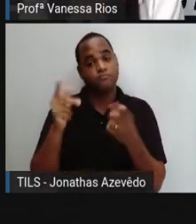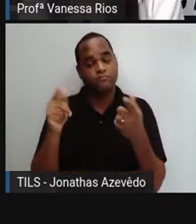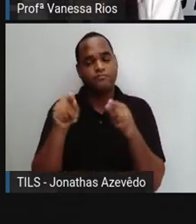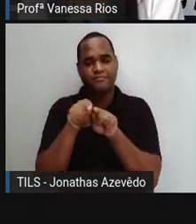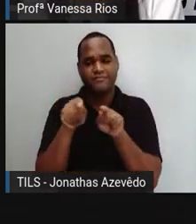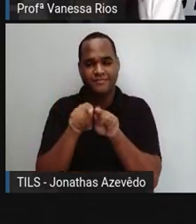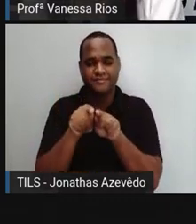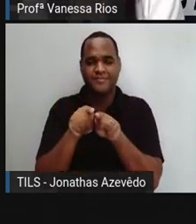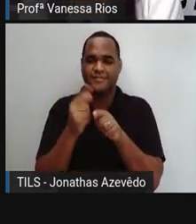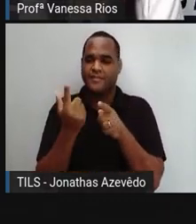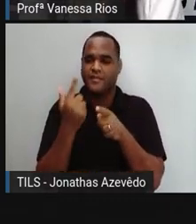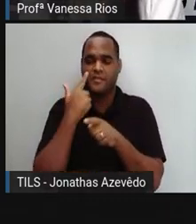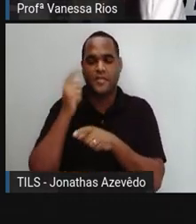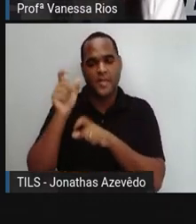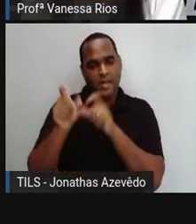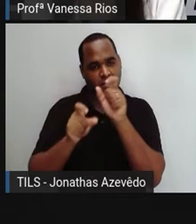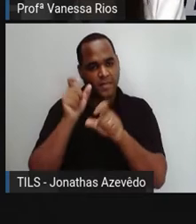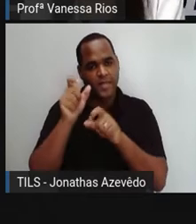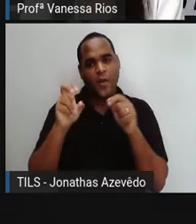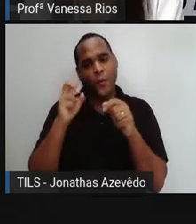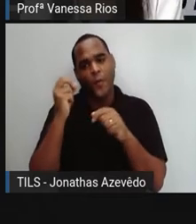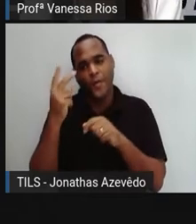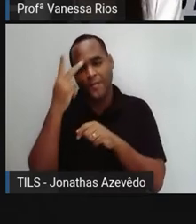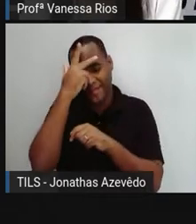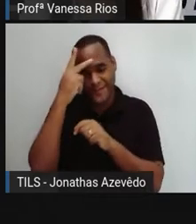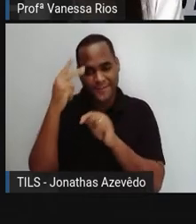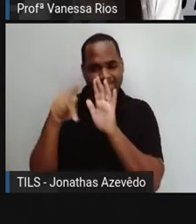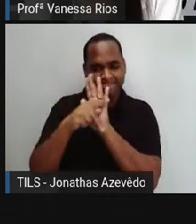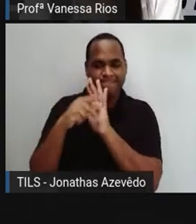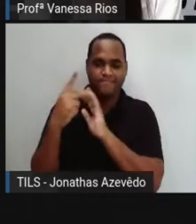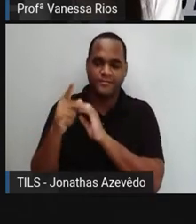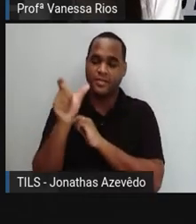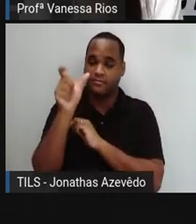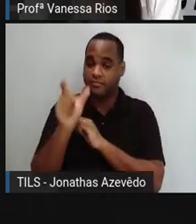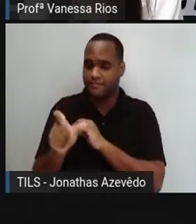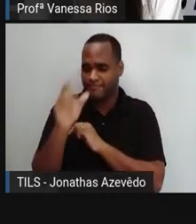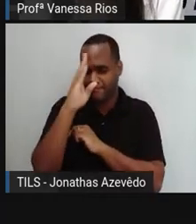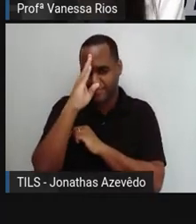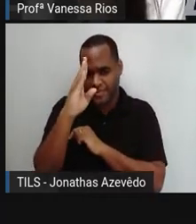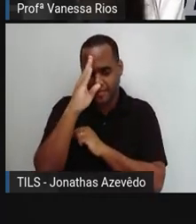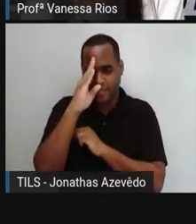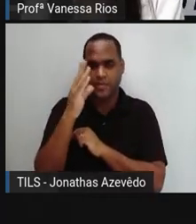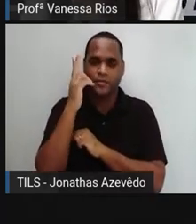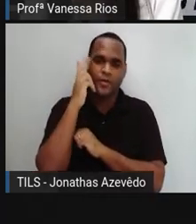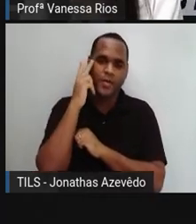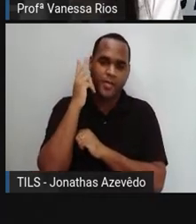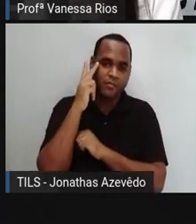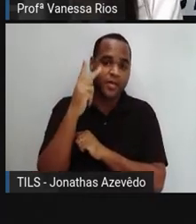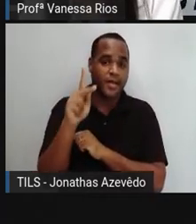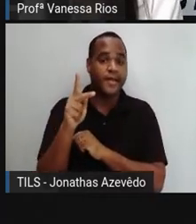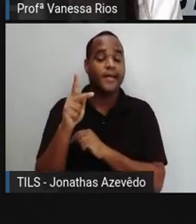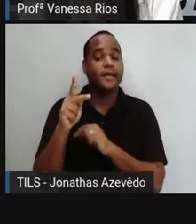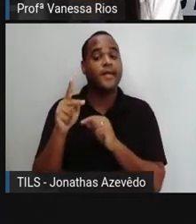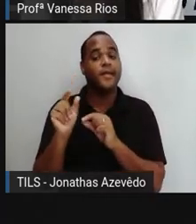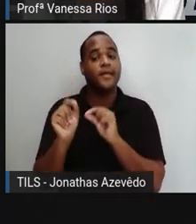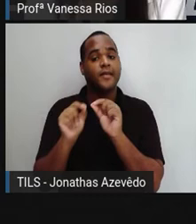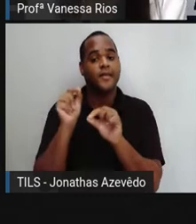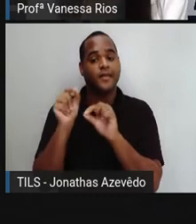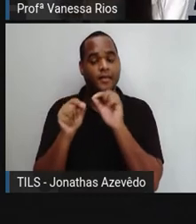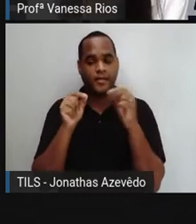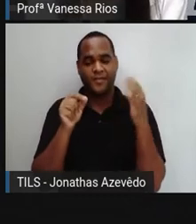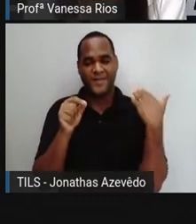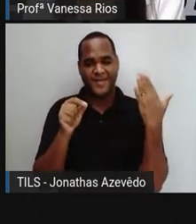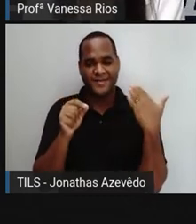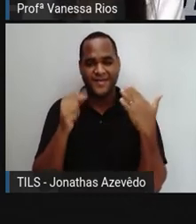Um dos personagens ou dos participantes principais da família é comum nas fotografias antigas, quando as